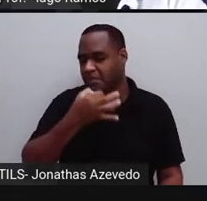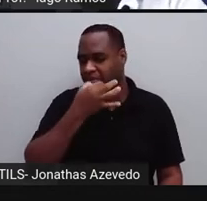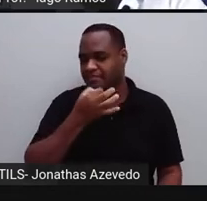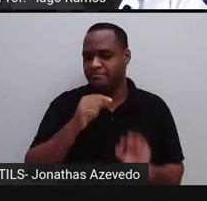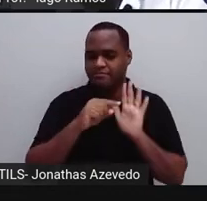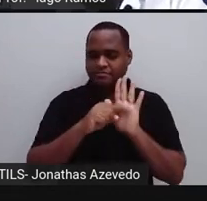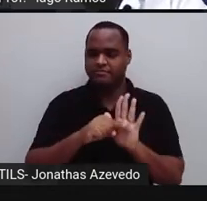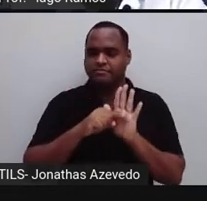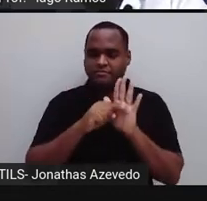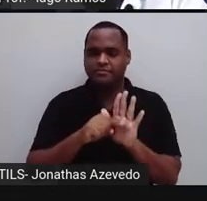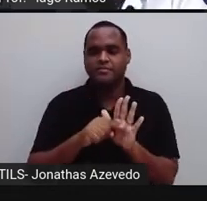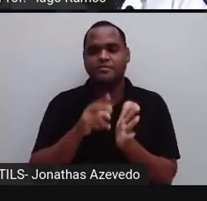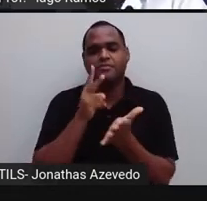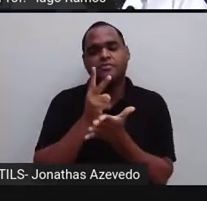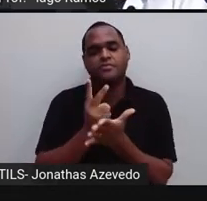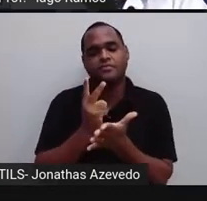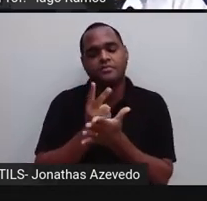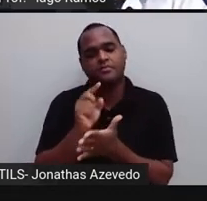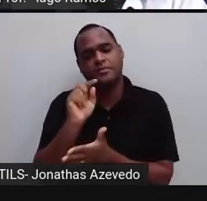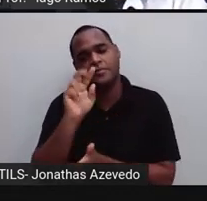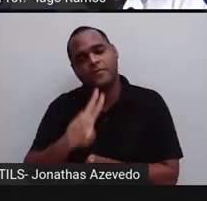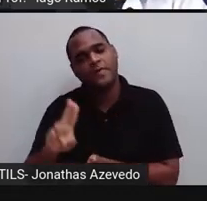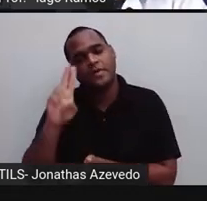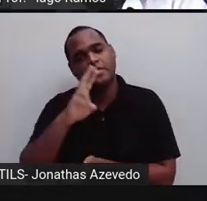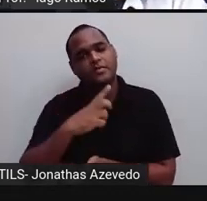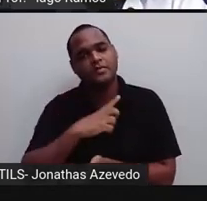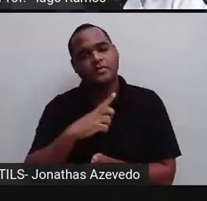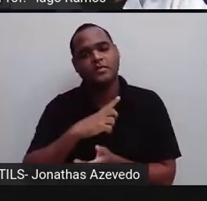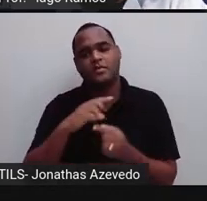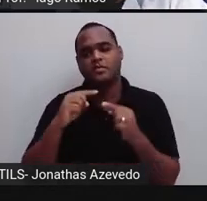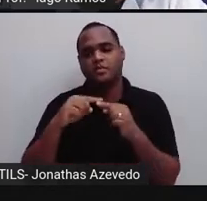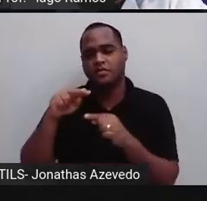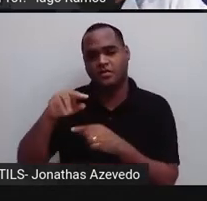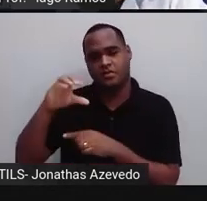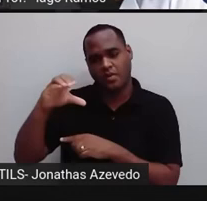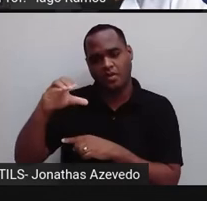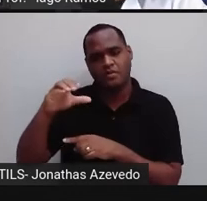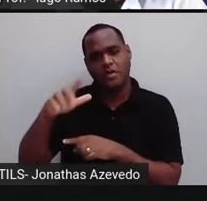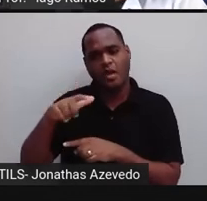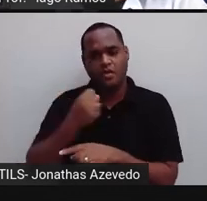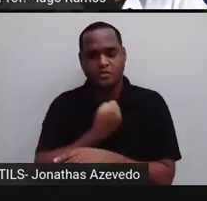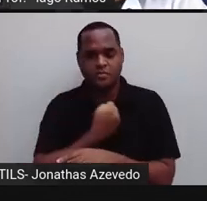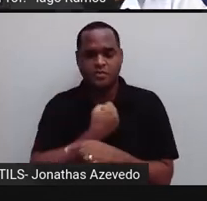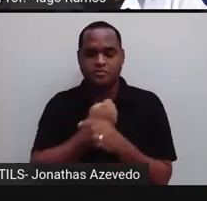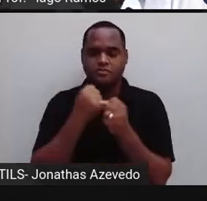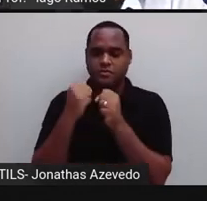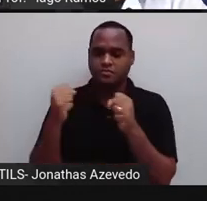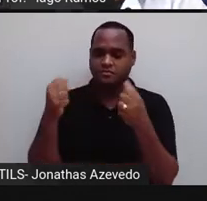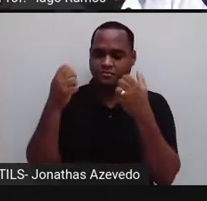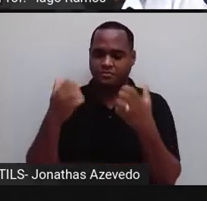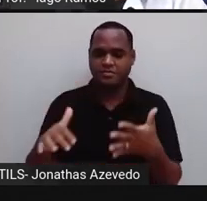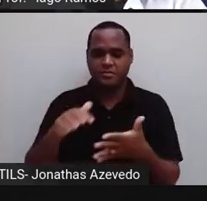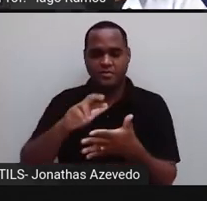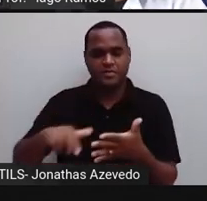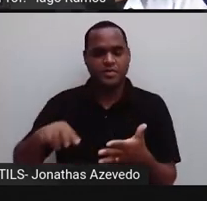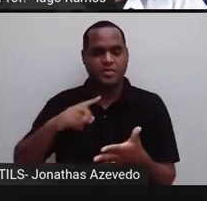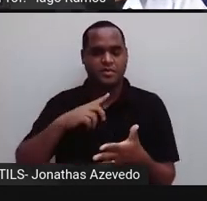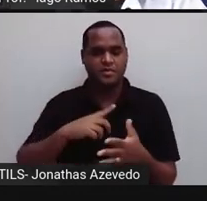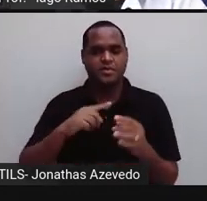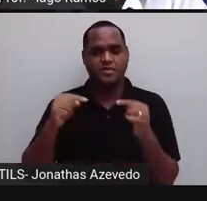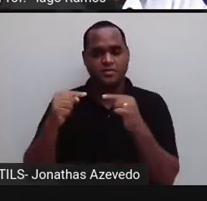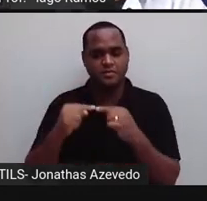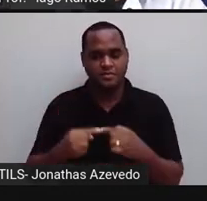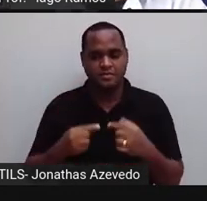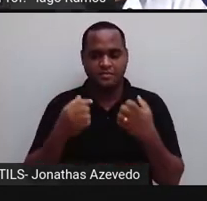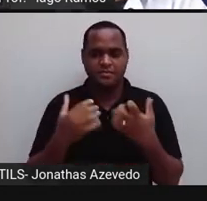Sempre que a gente estiver usando notação científica para números grandes, esse expoente vai ser positivo. Então,